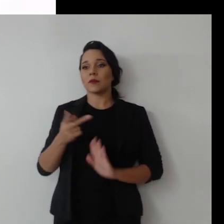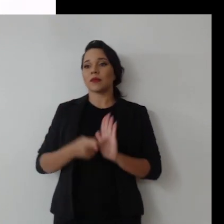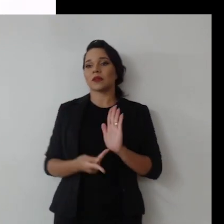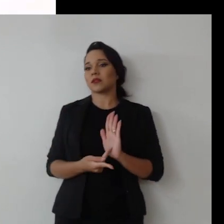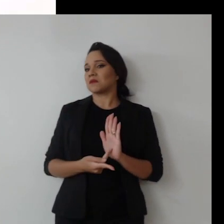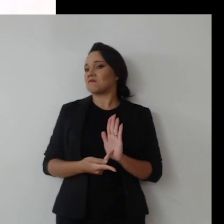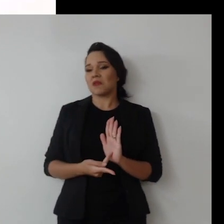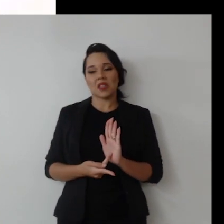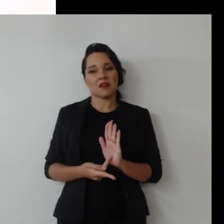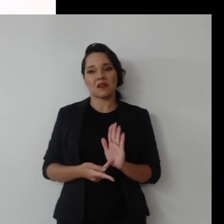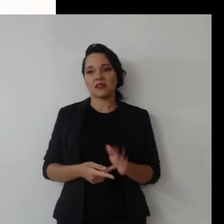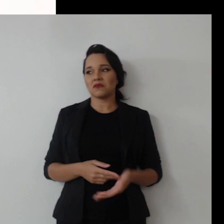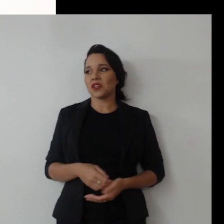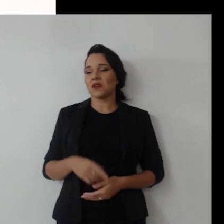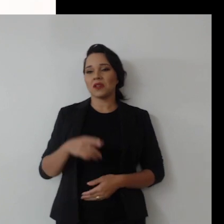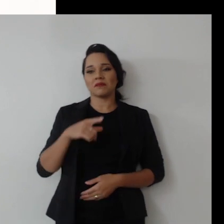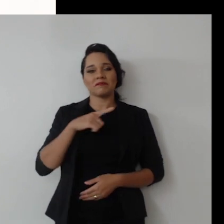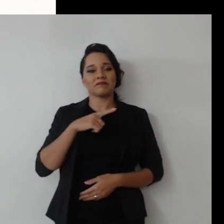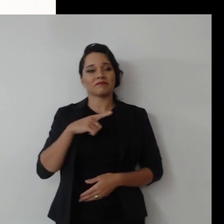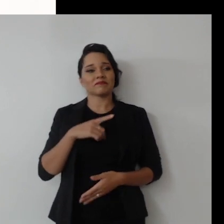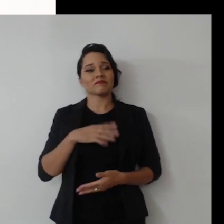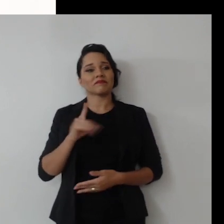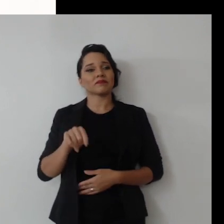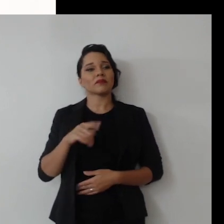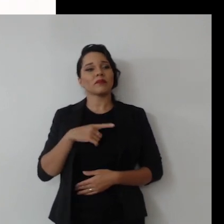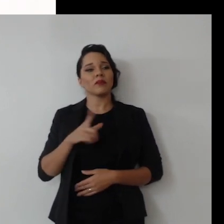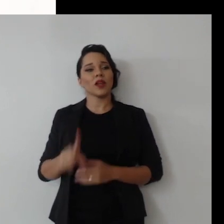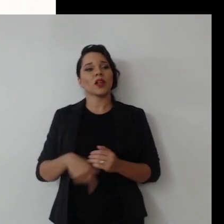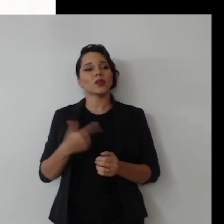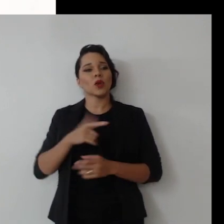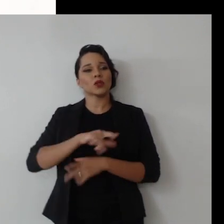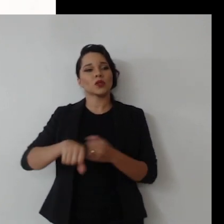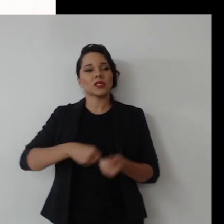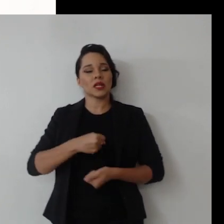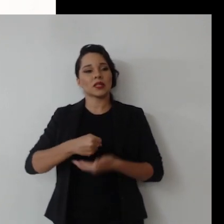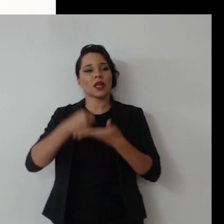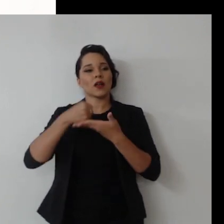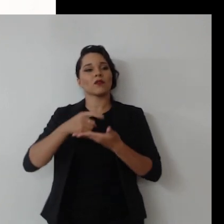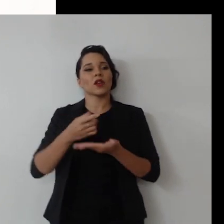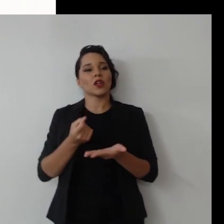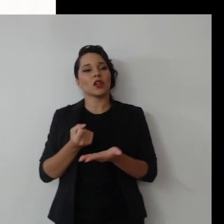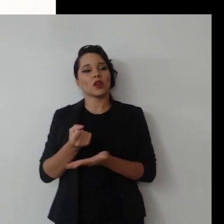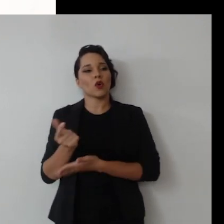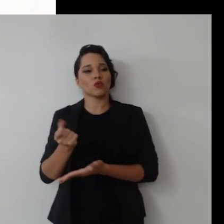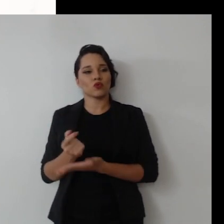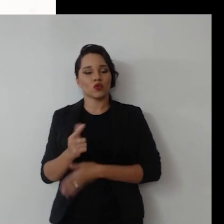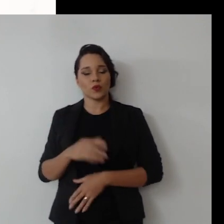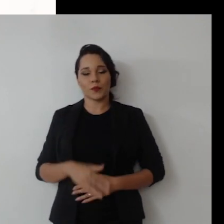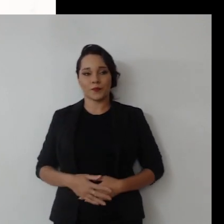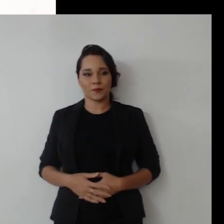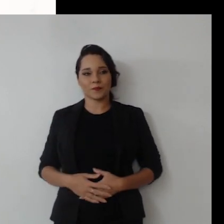Princípio 8, por exemplo, fala de reduzir e eliminar padrões insustentáveis de produção e consumo.